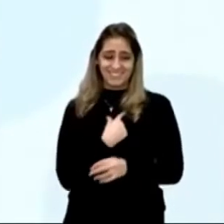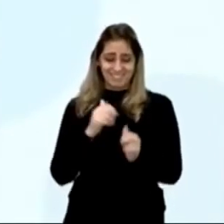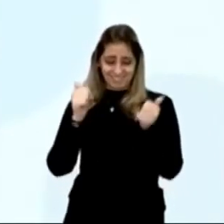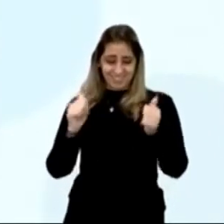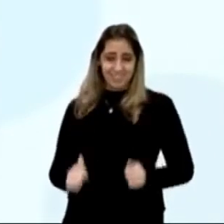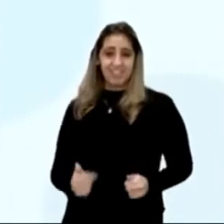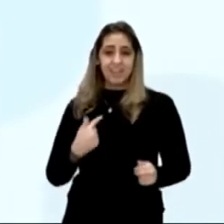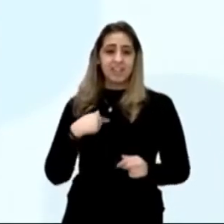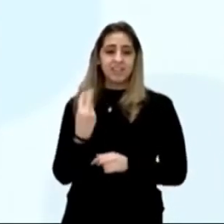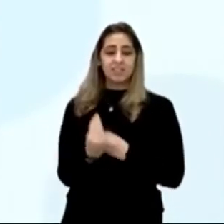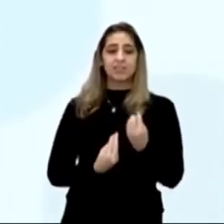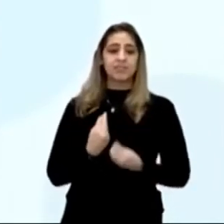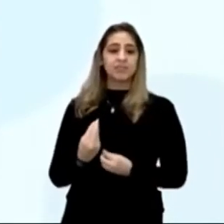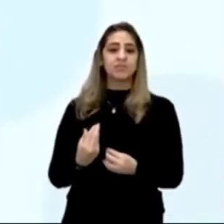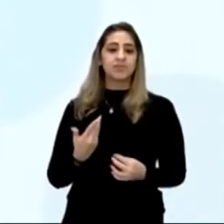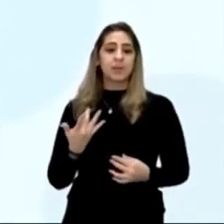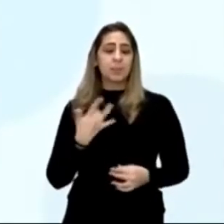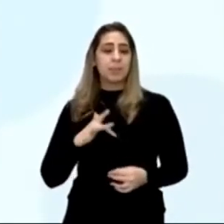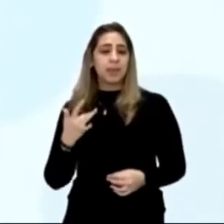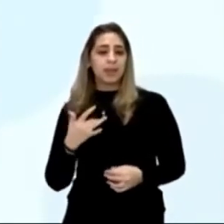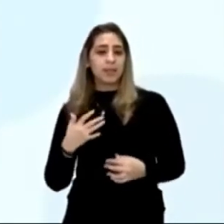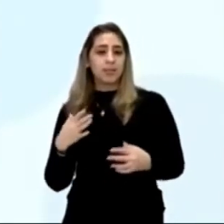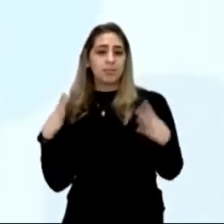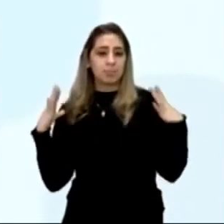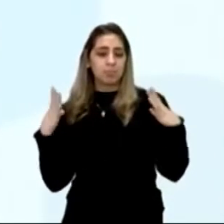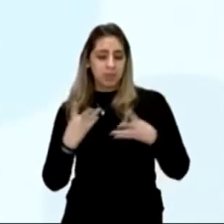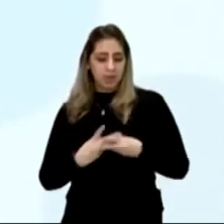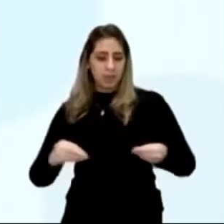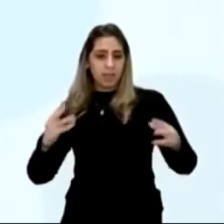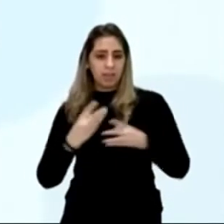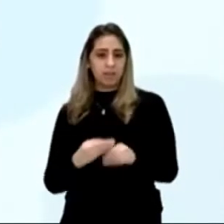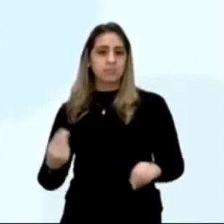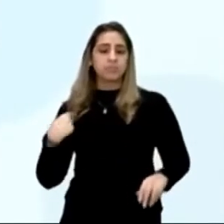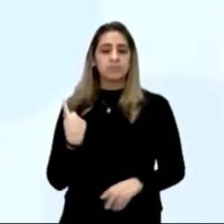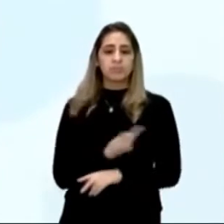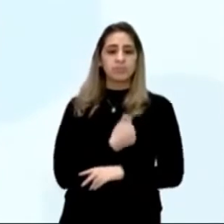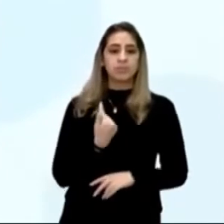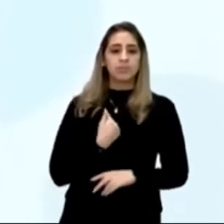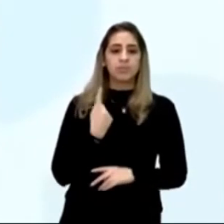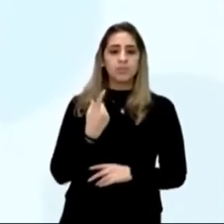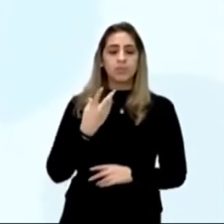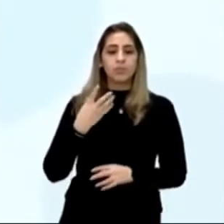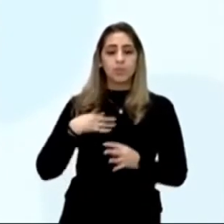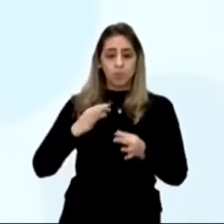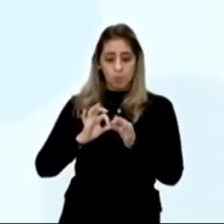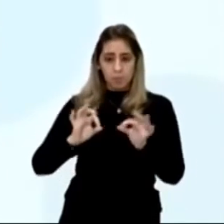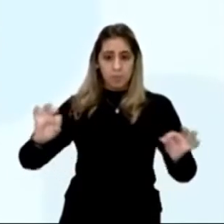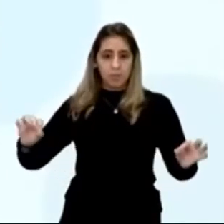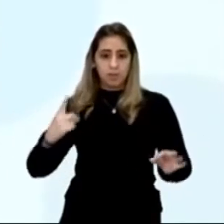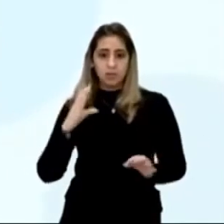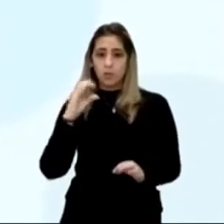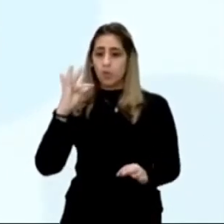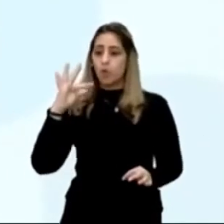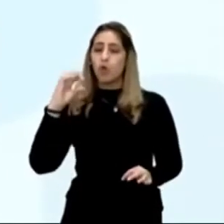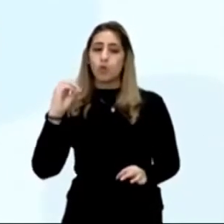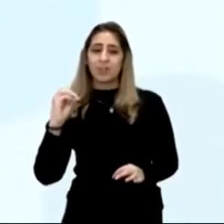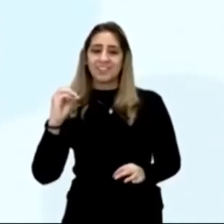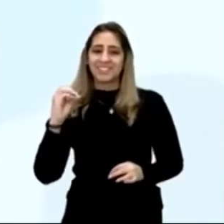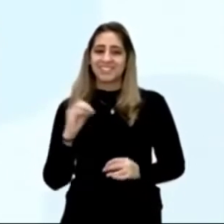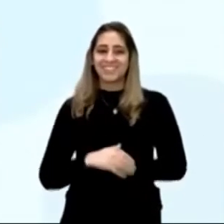uma espécie de cabeleira de penas de ave amarelas, que seria do comprimento de um coto, muito vasto e muito